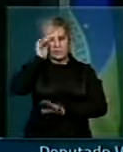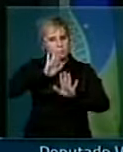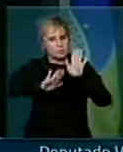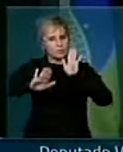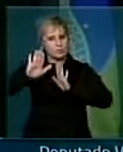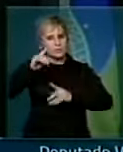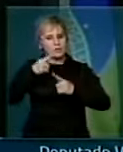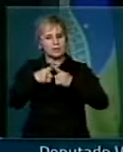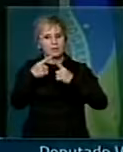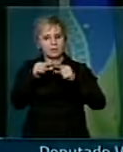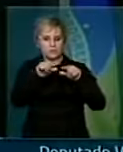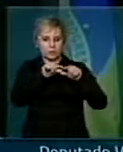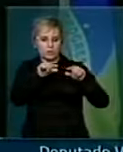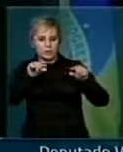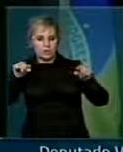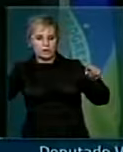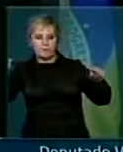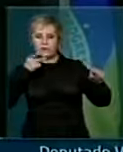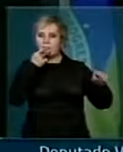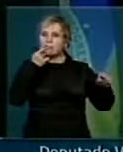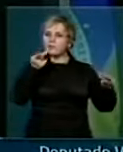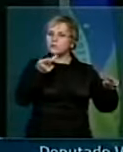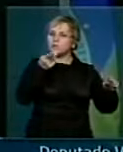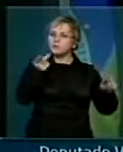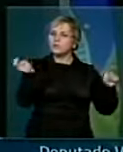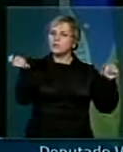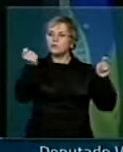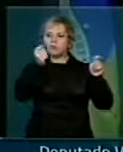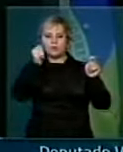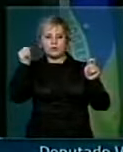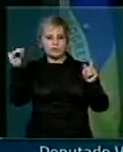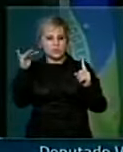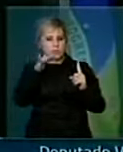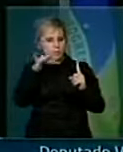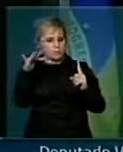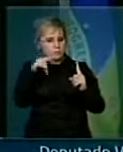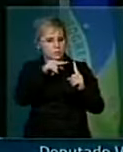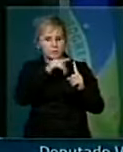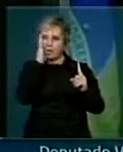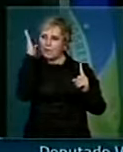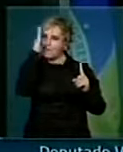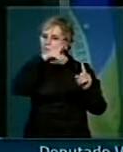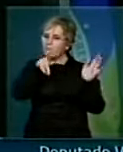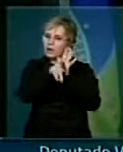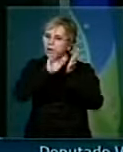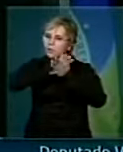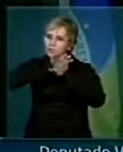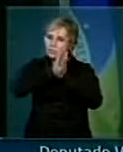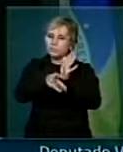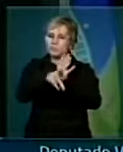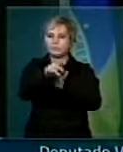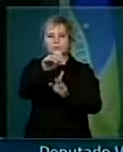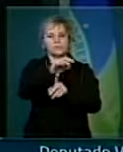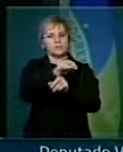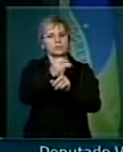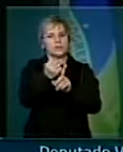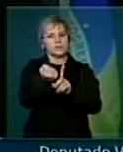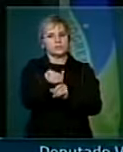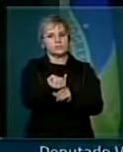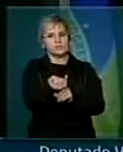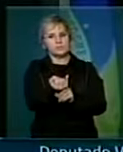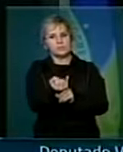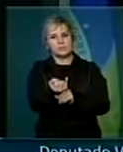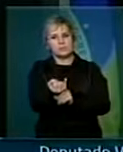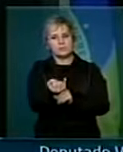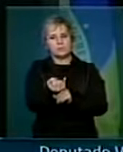a frase de um de nós pode repercutir profundamente na sociedade brasileira. Então, eu quero